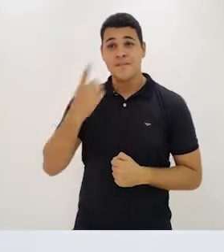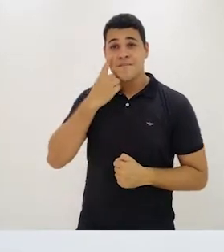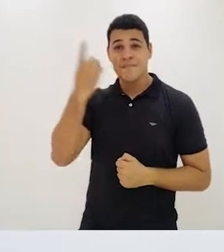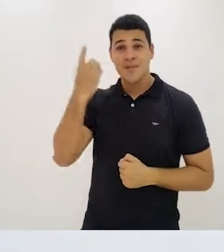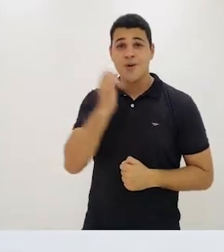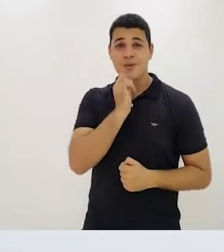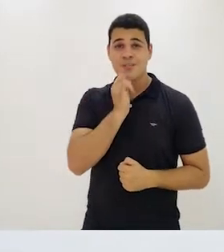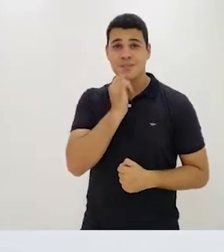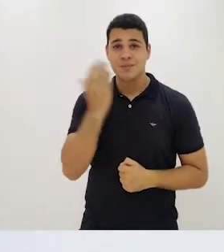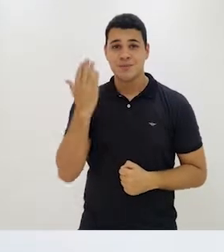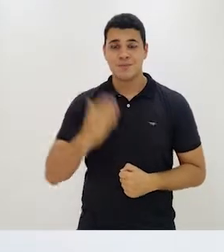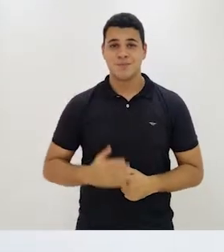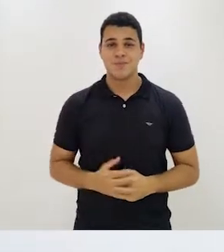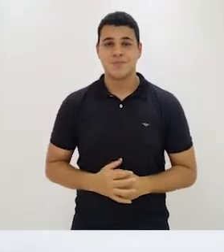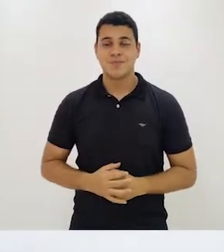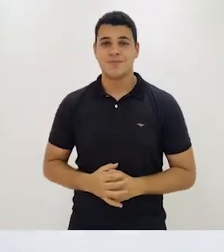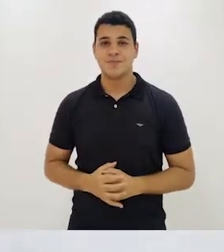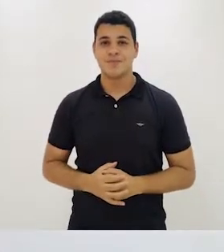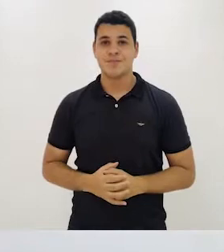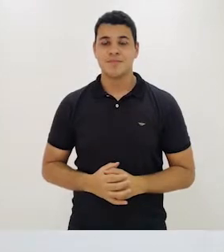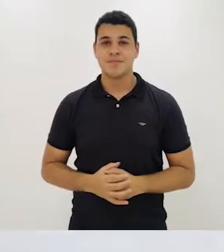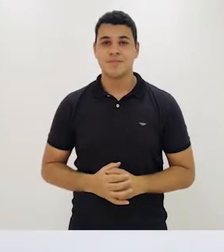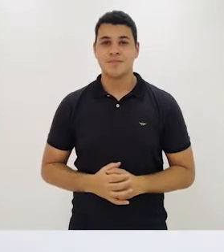o seguinte resultado.